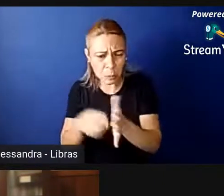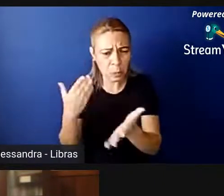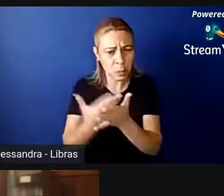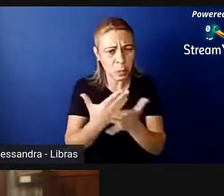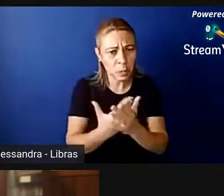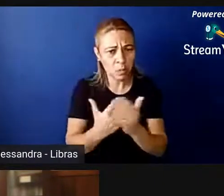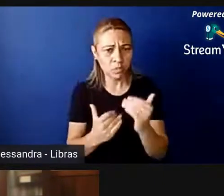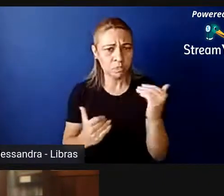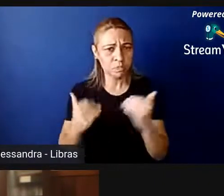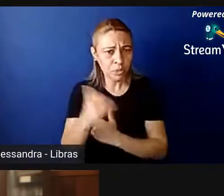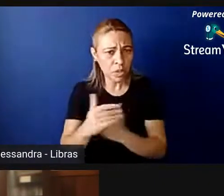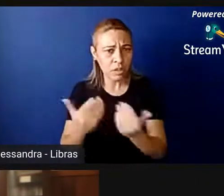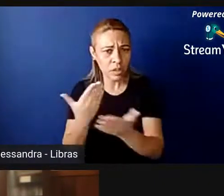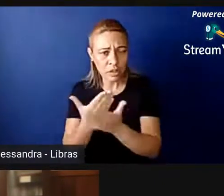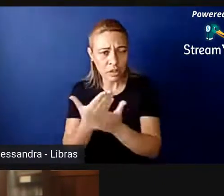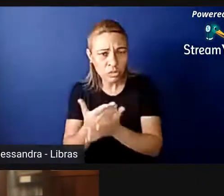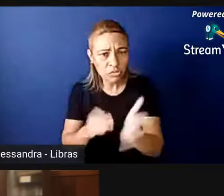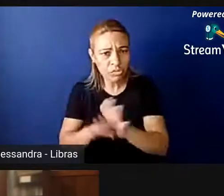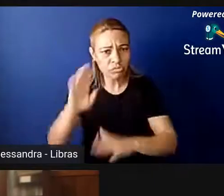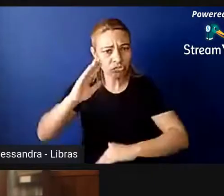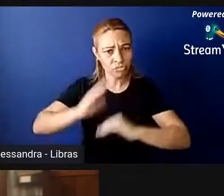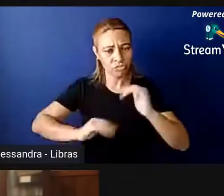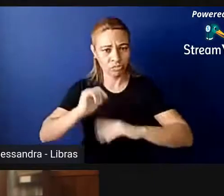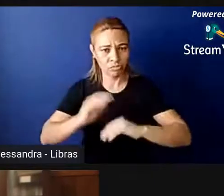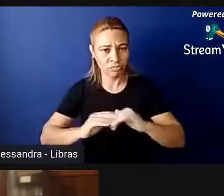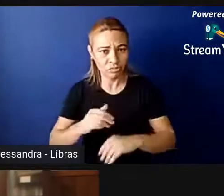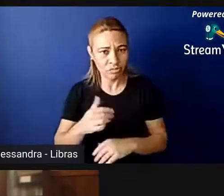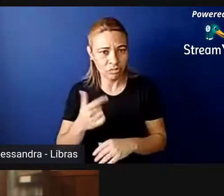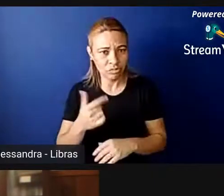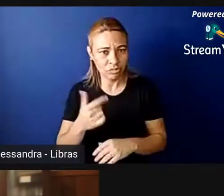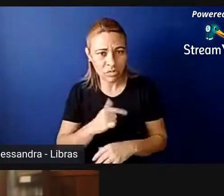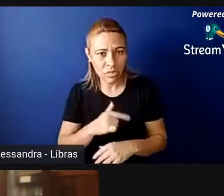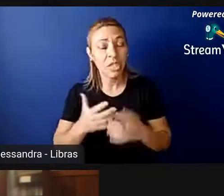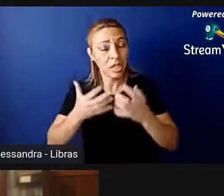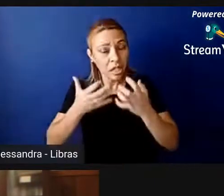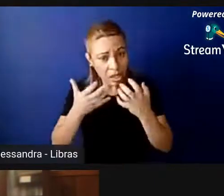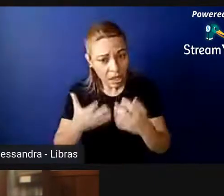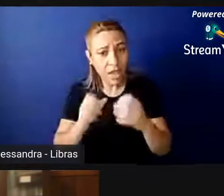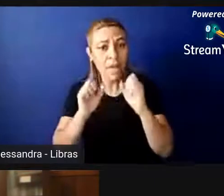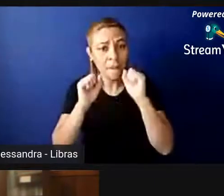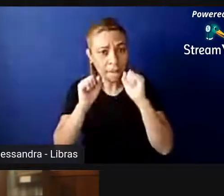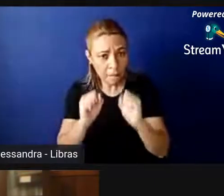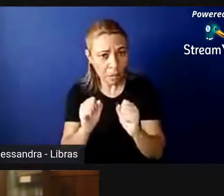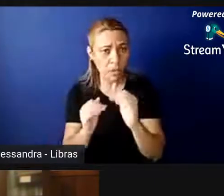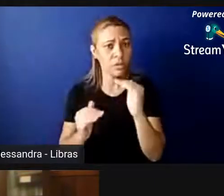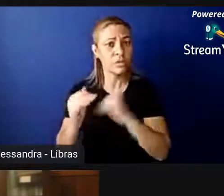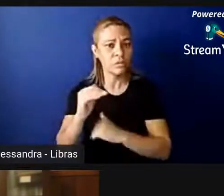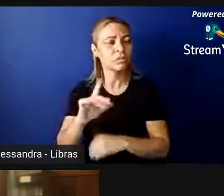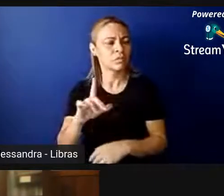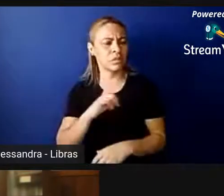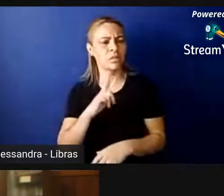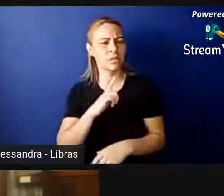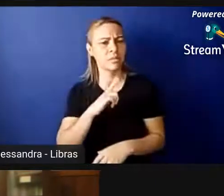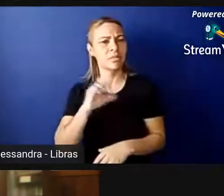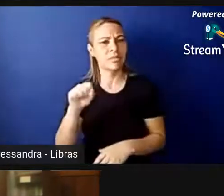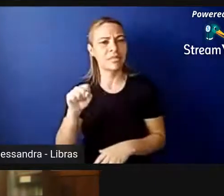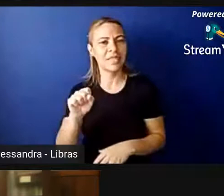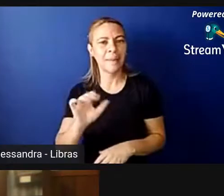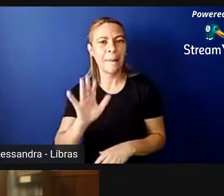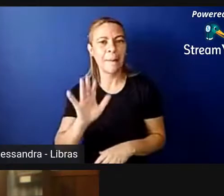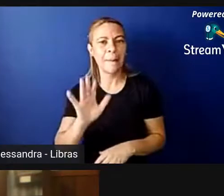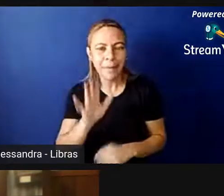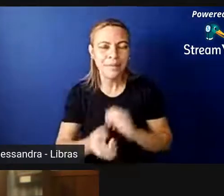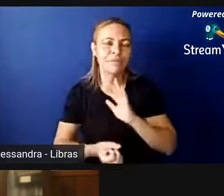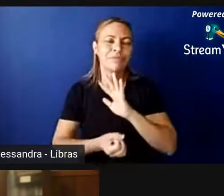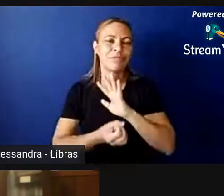estudar, que querem se qualificar, que querem e podem ocupar cargos de decisão? Sim, nós temos, mas muitas vezes, na